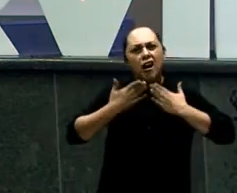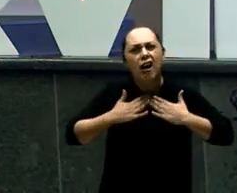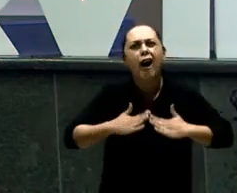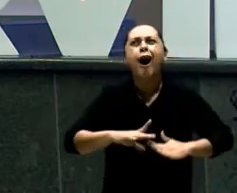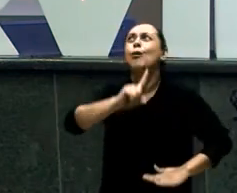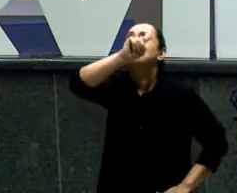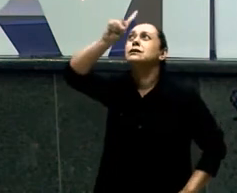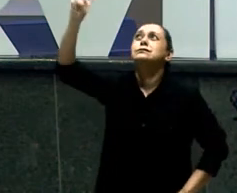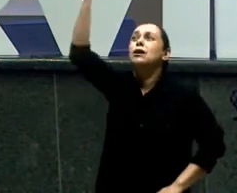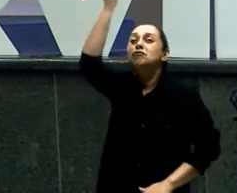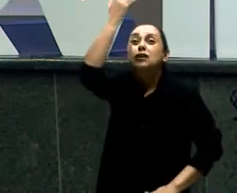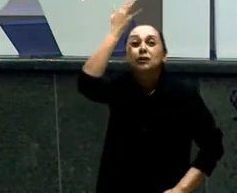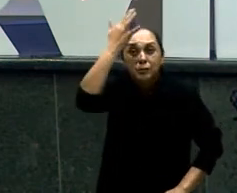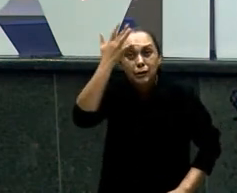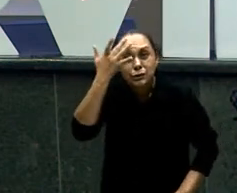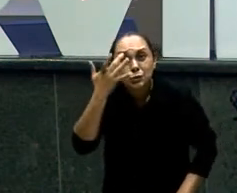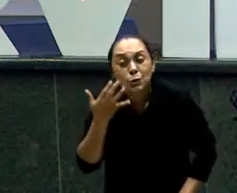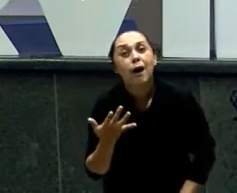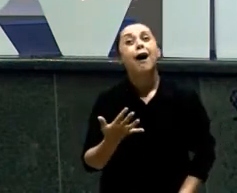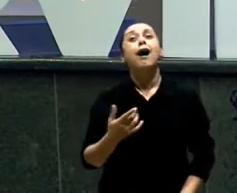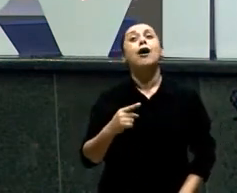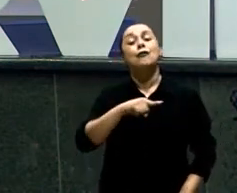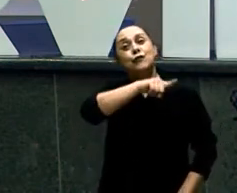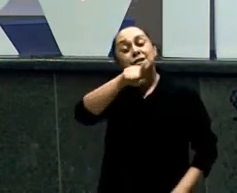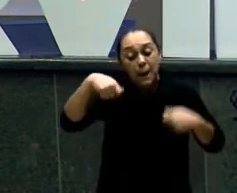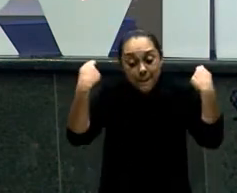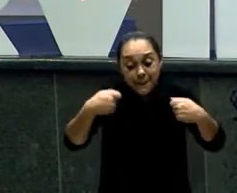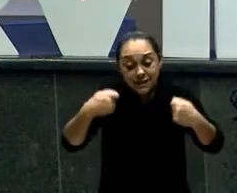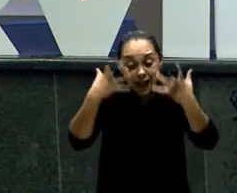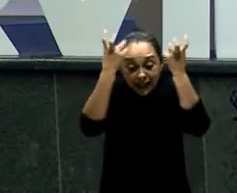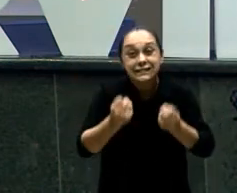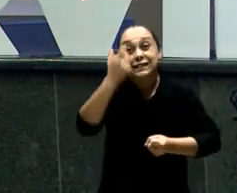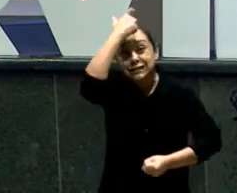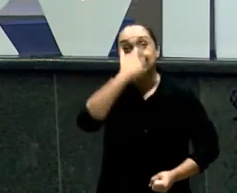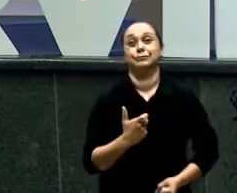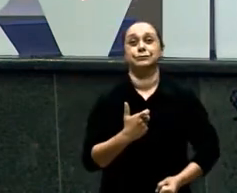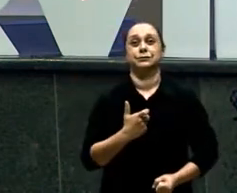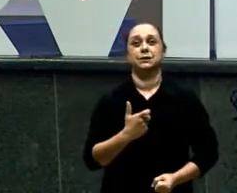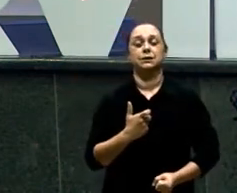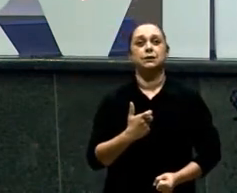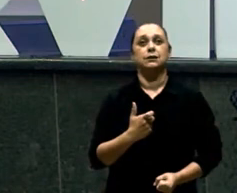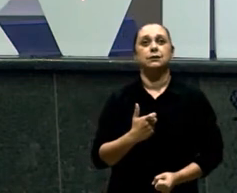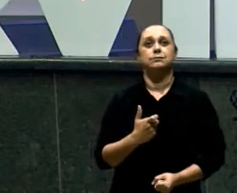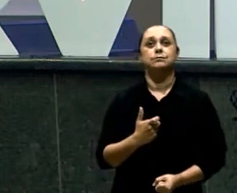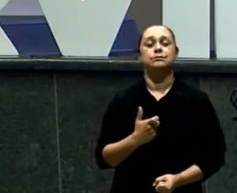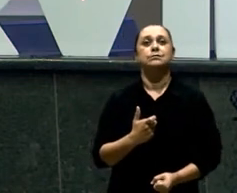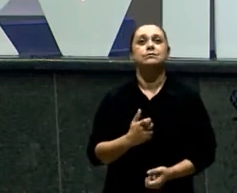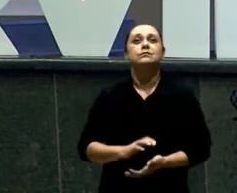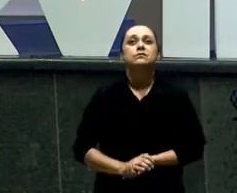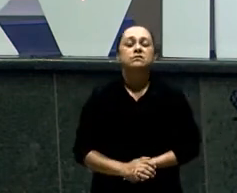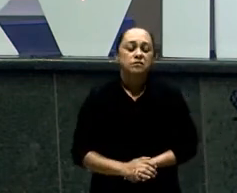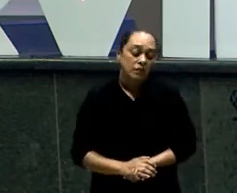mais Do que você imagina Ser honrado Tentando ser quem Você não é Eu não entendi